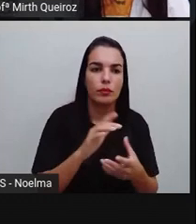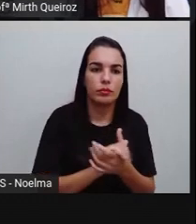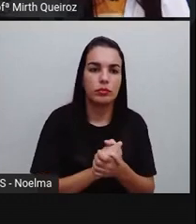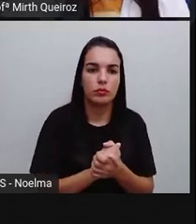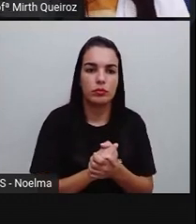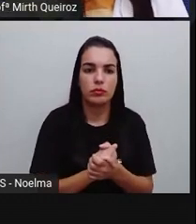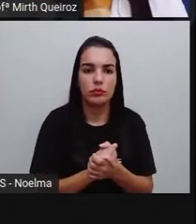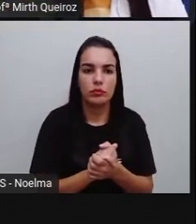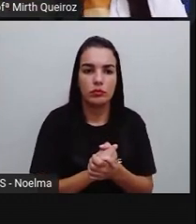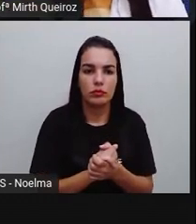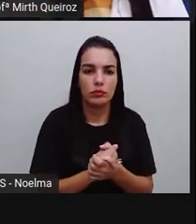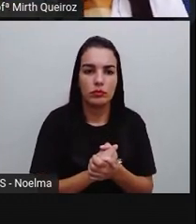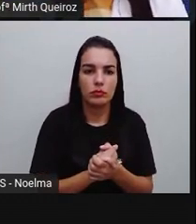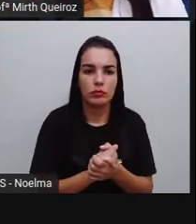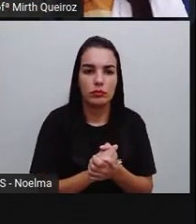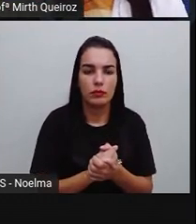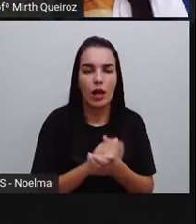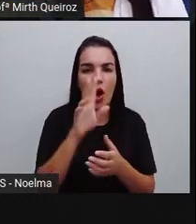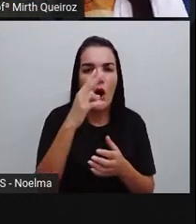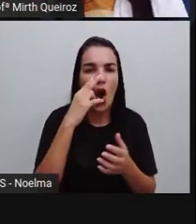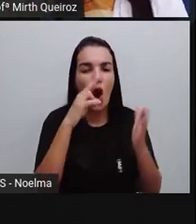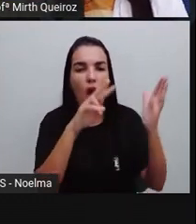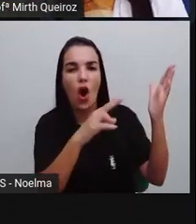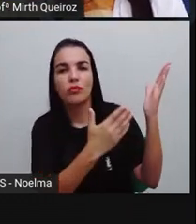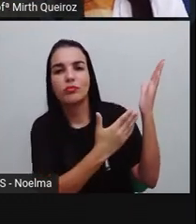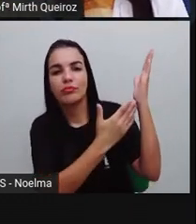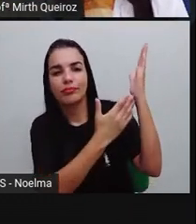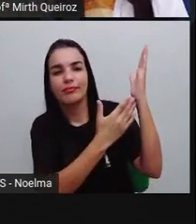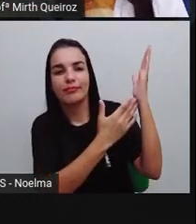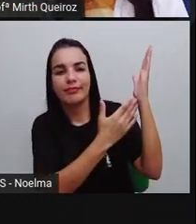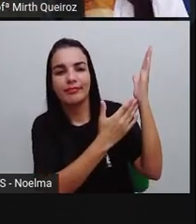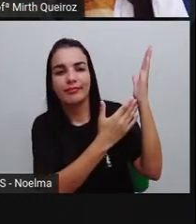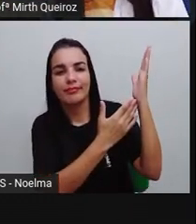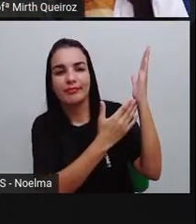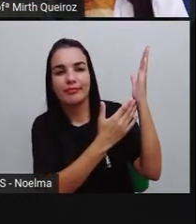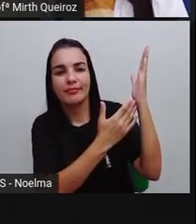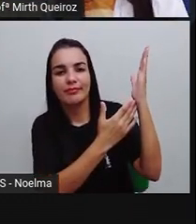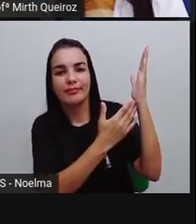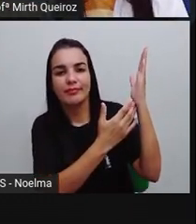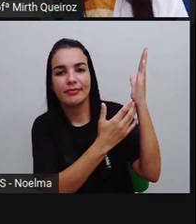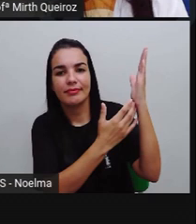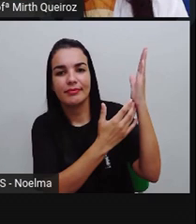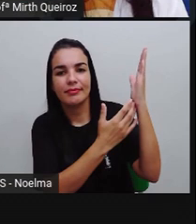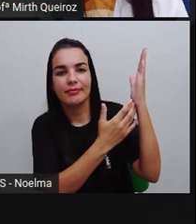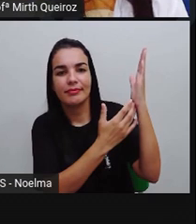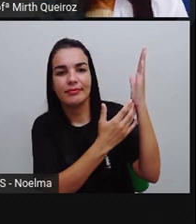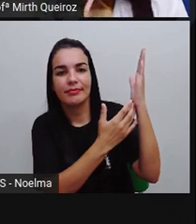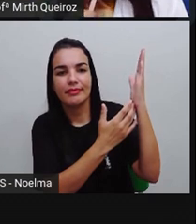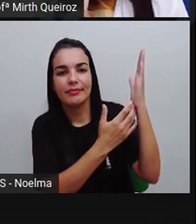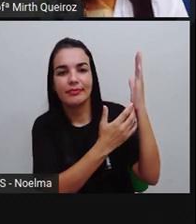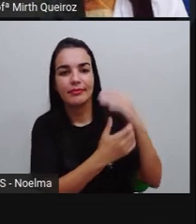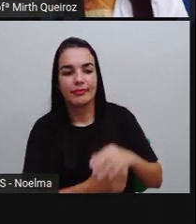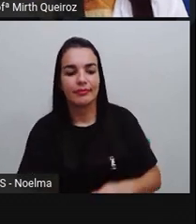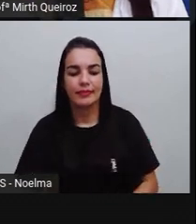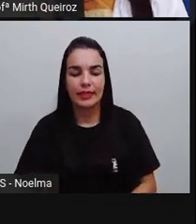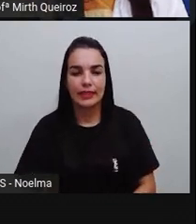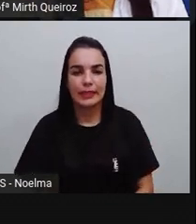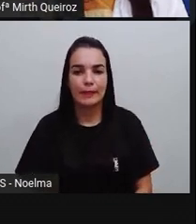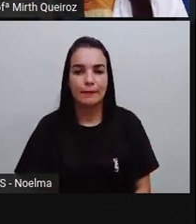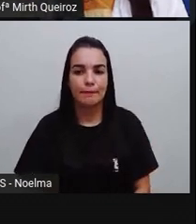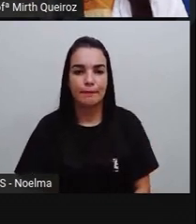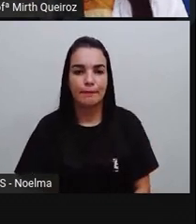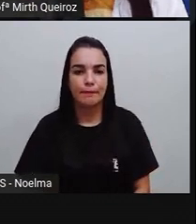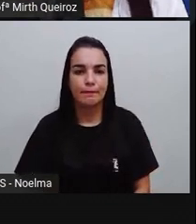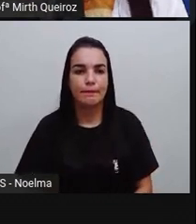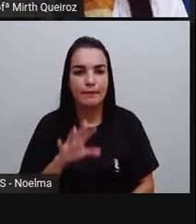temos aqui, por exemplo, essa placa de trânsito. Essa placa de trânsito indica que ali é um local onde